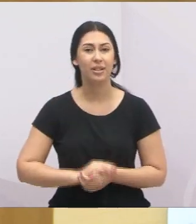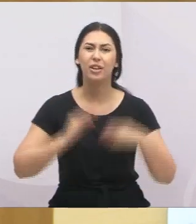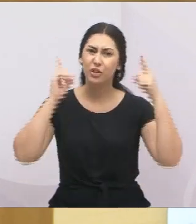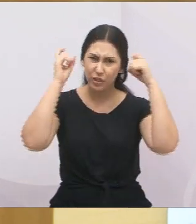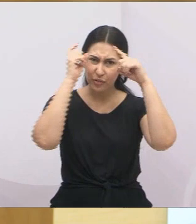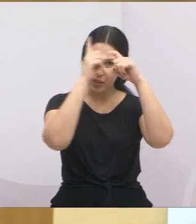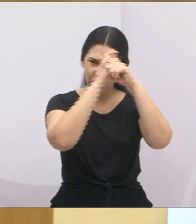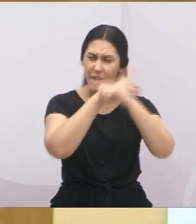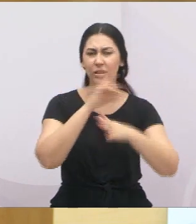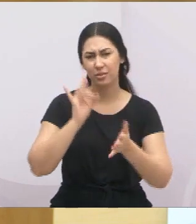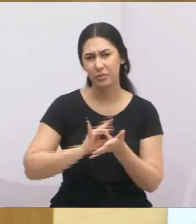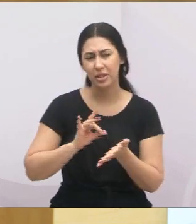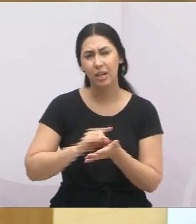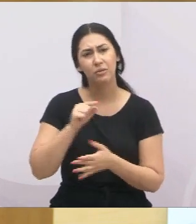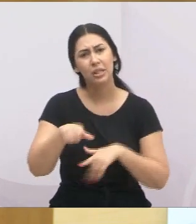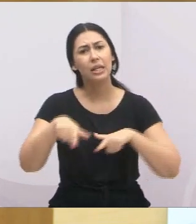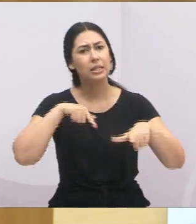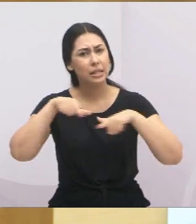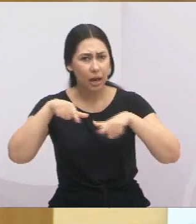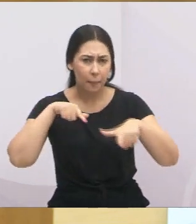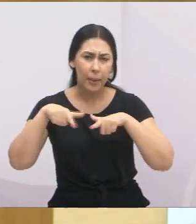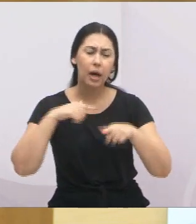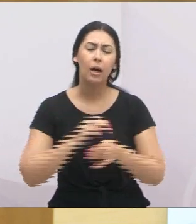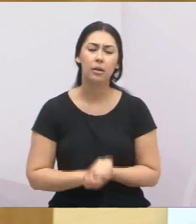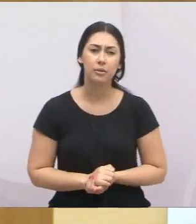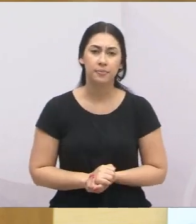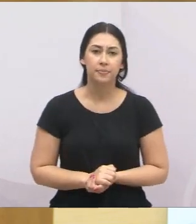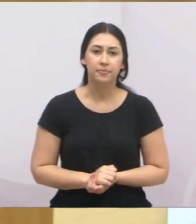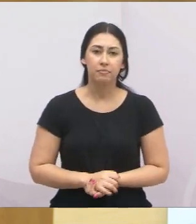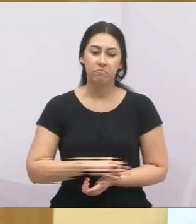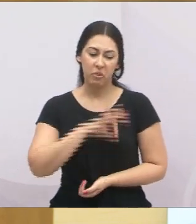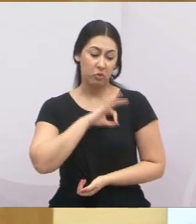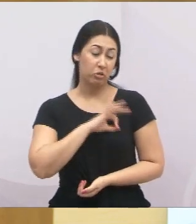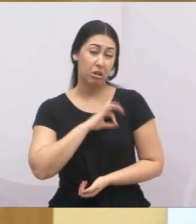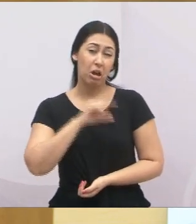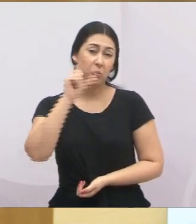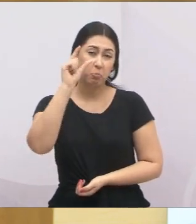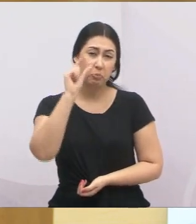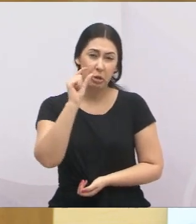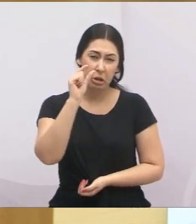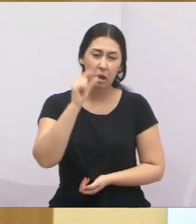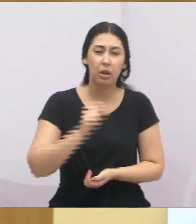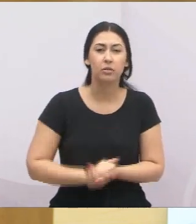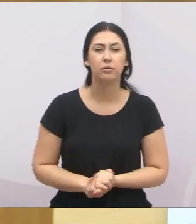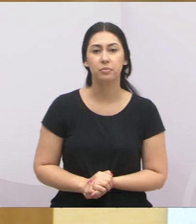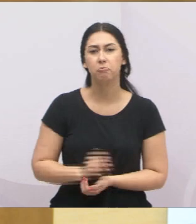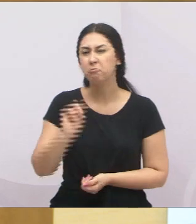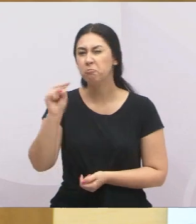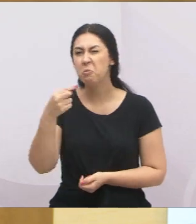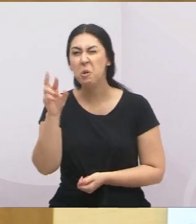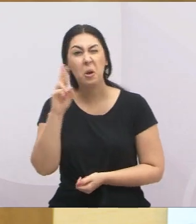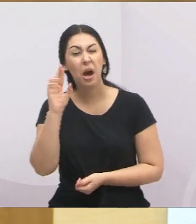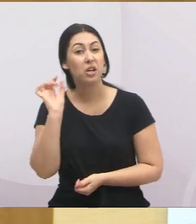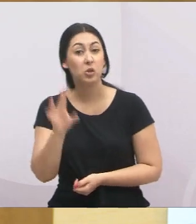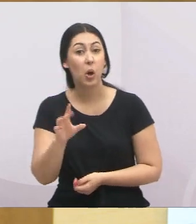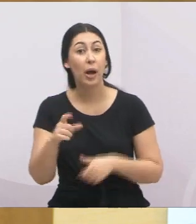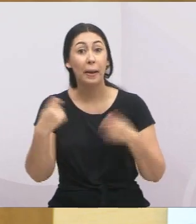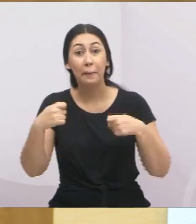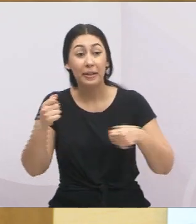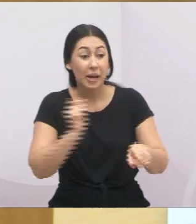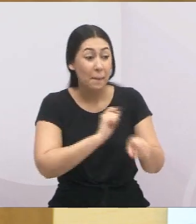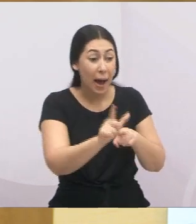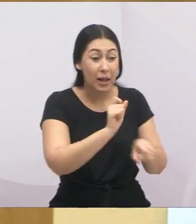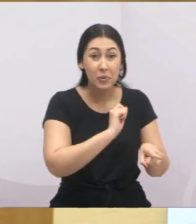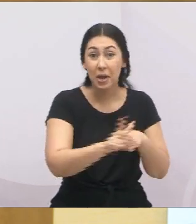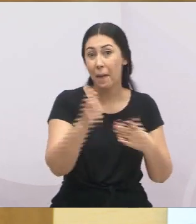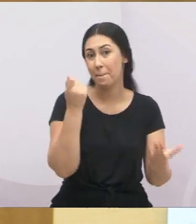grande, para você que trabalha, que é salariado, que ganha um mísero salário de mil reais para pagar aluguel. Então hoje essa